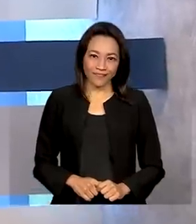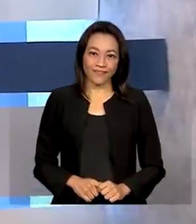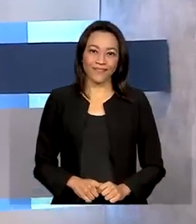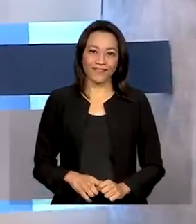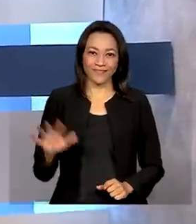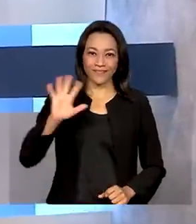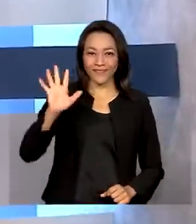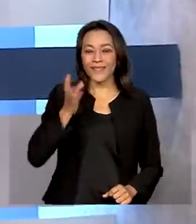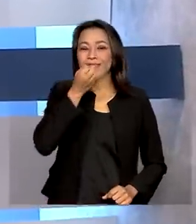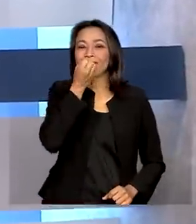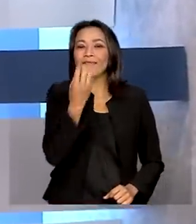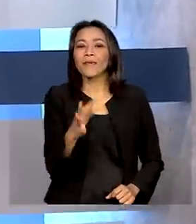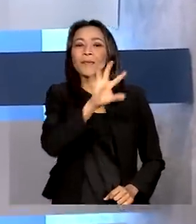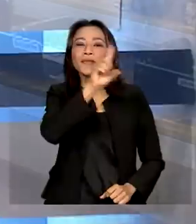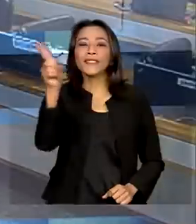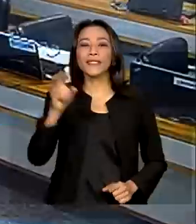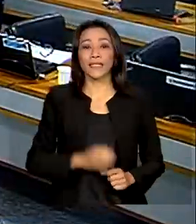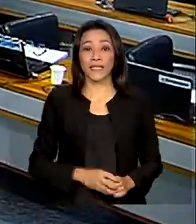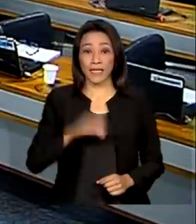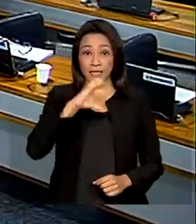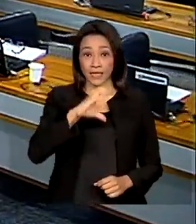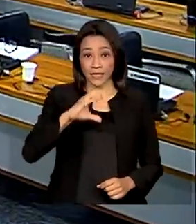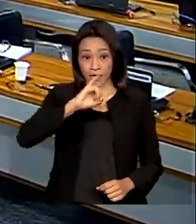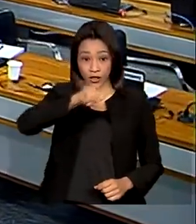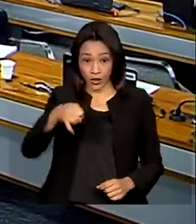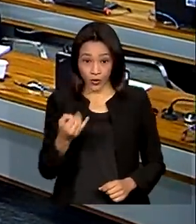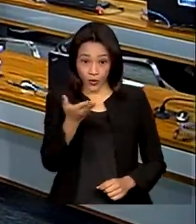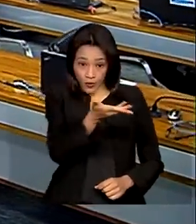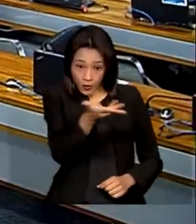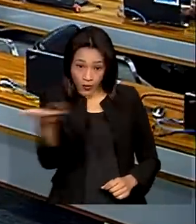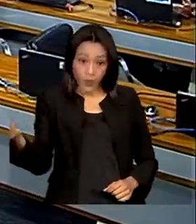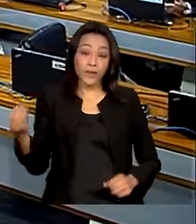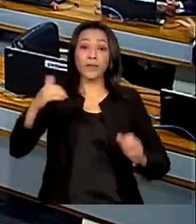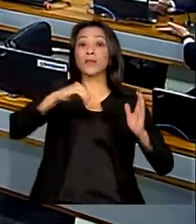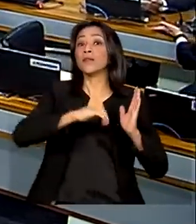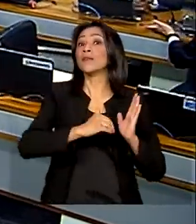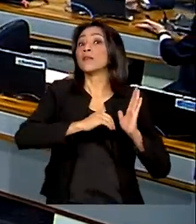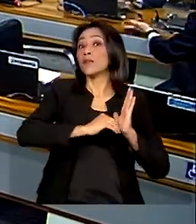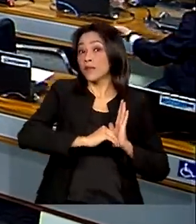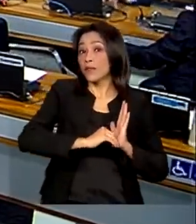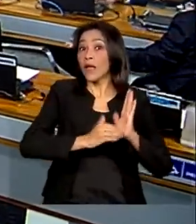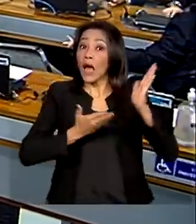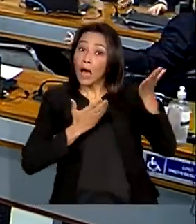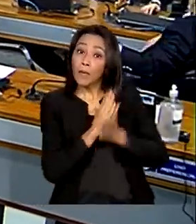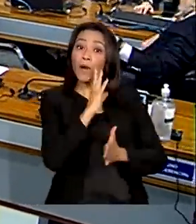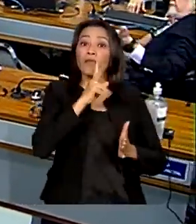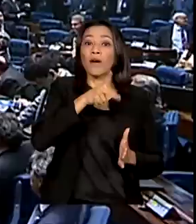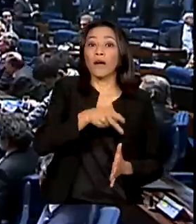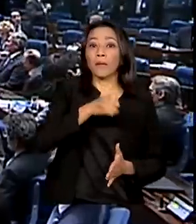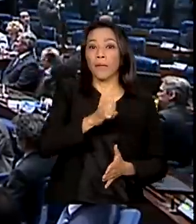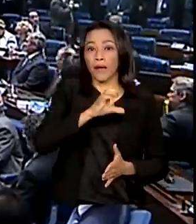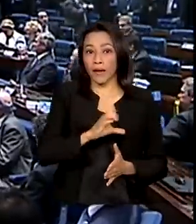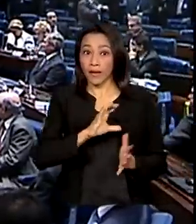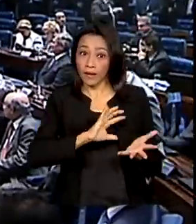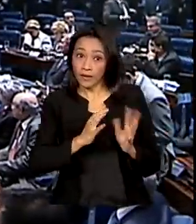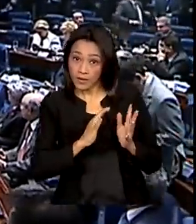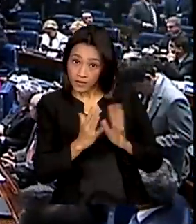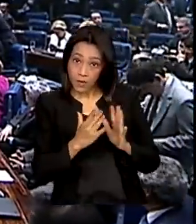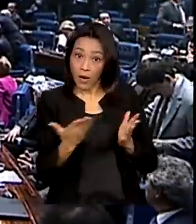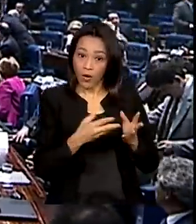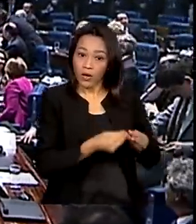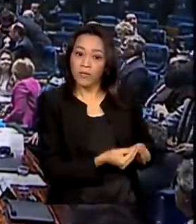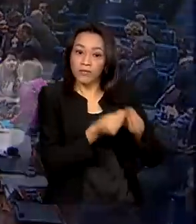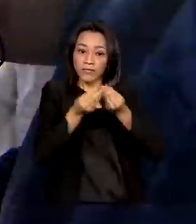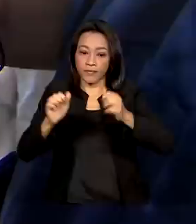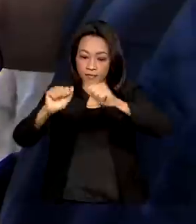Olá, bom dia. CCJ do Senado aprova PEC da transição. O texto segue agora para o plenário.